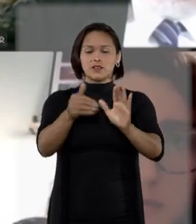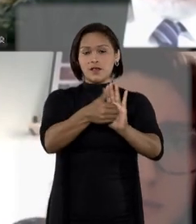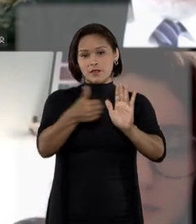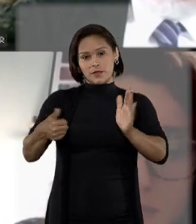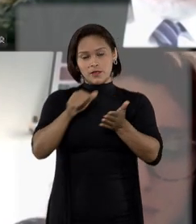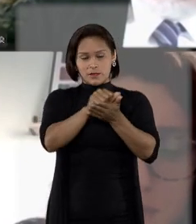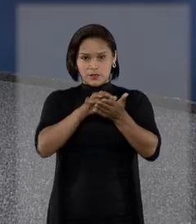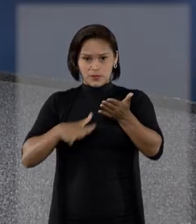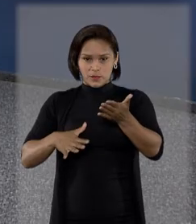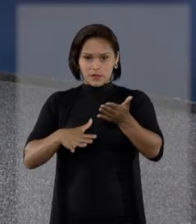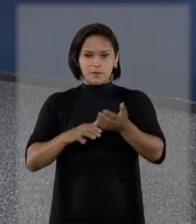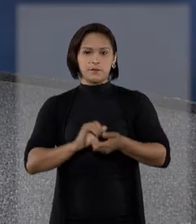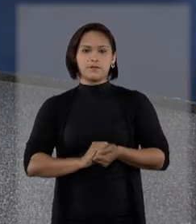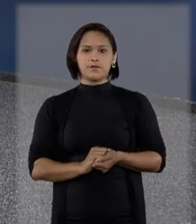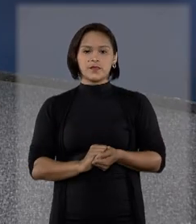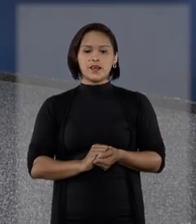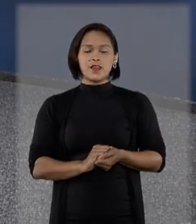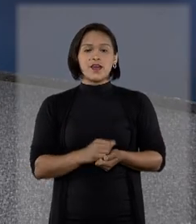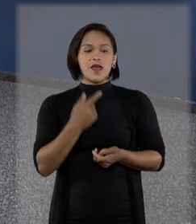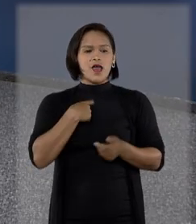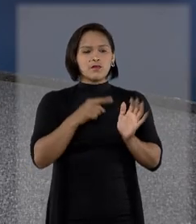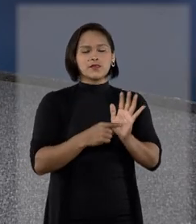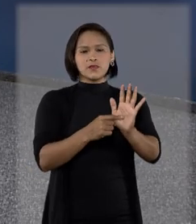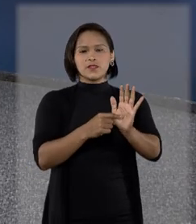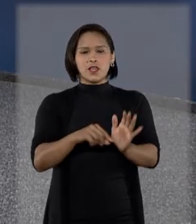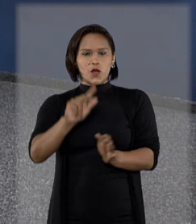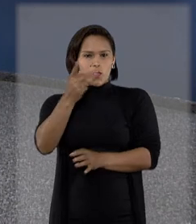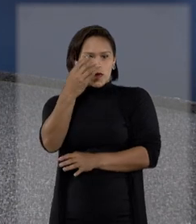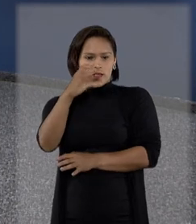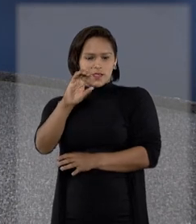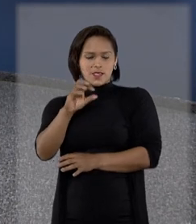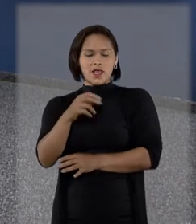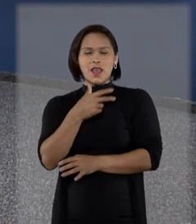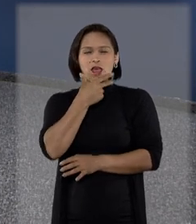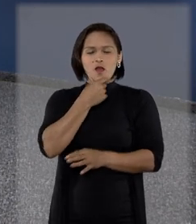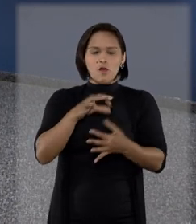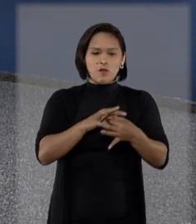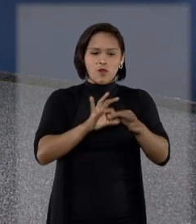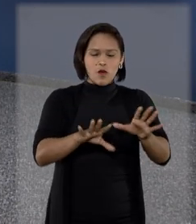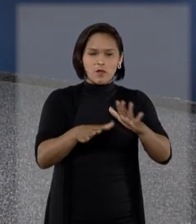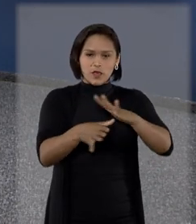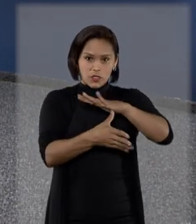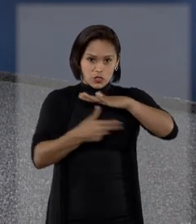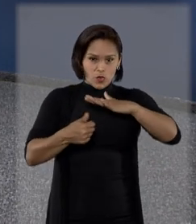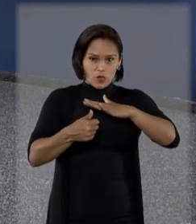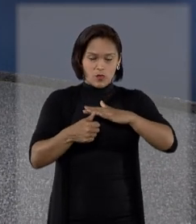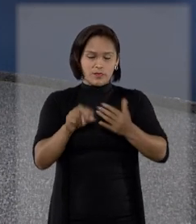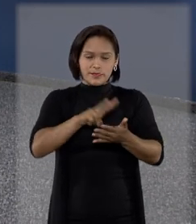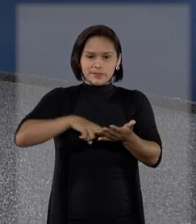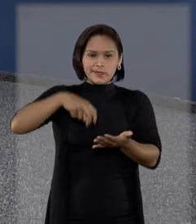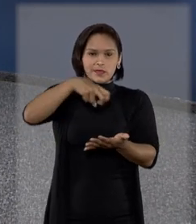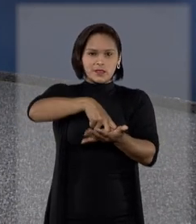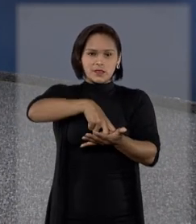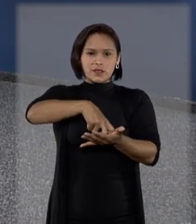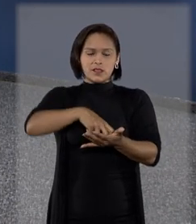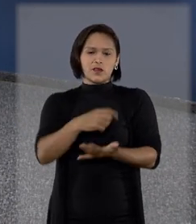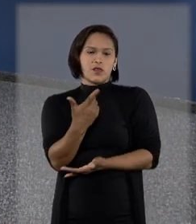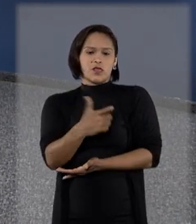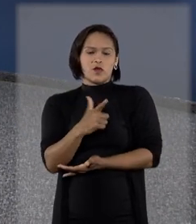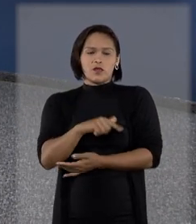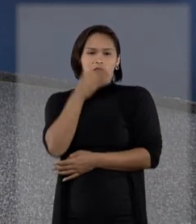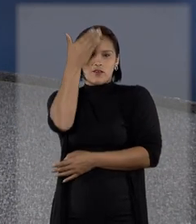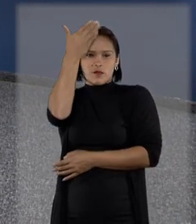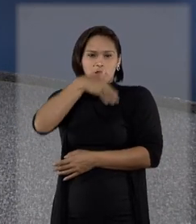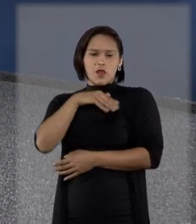afastou a multa. Ao conceder abescorpos para absolver um homem acusado de roubo, cuja condenação não